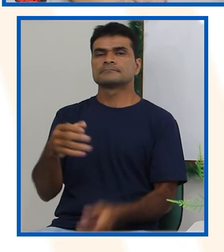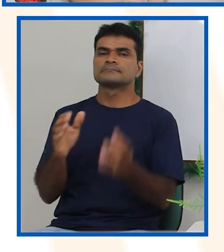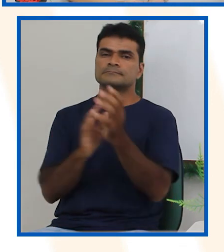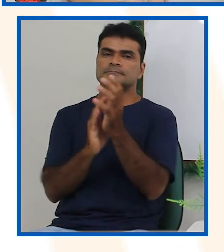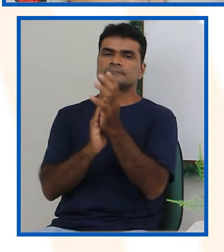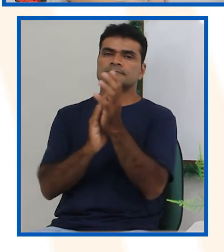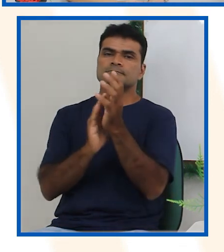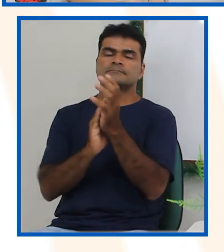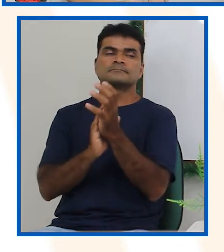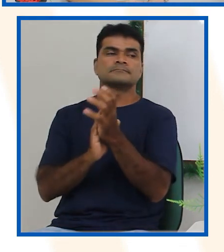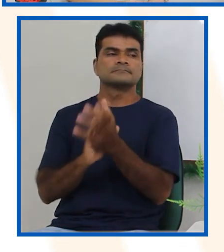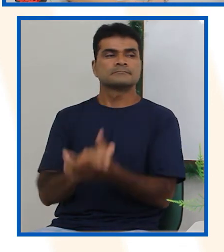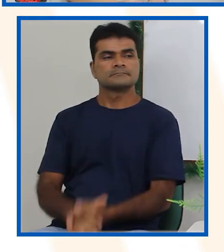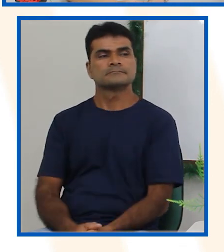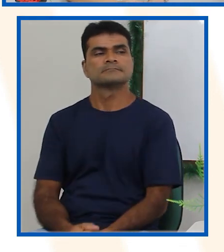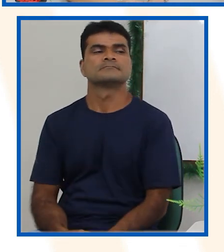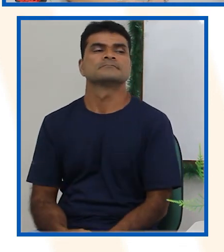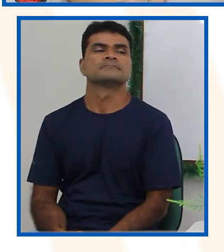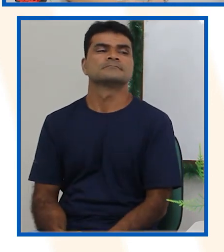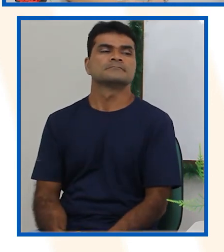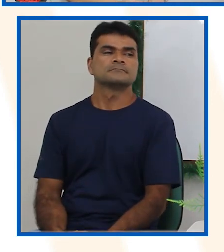Êêêêêê! Acertamos!